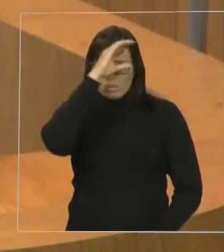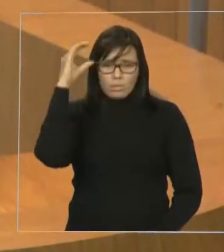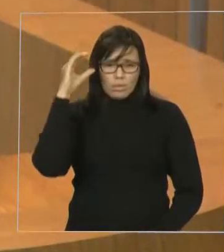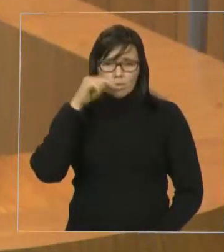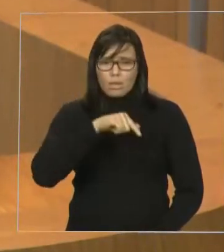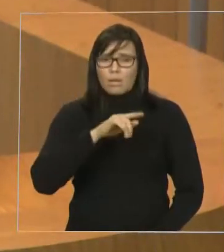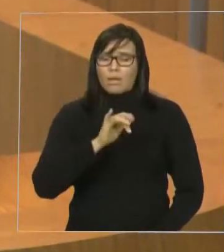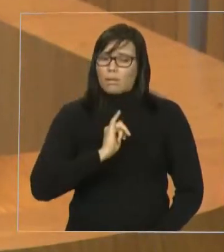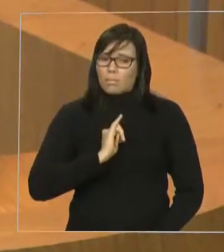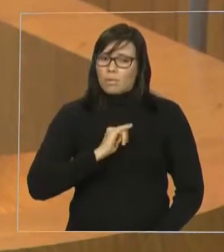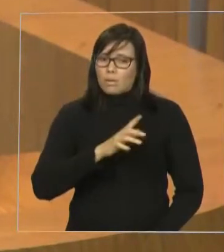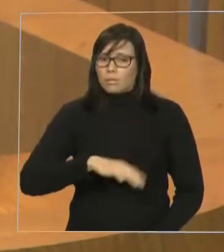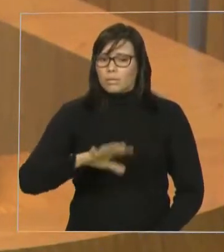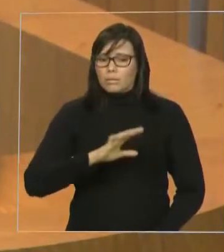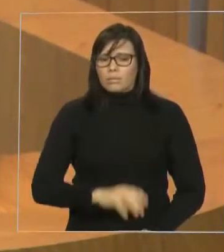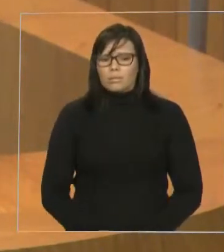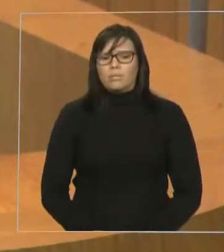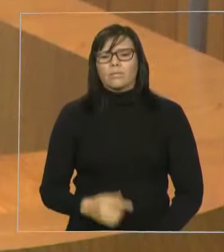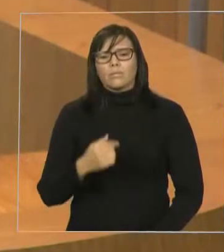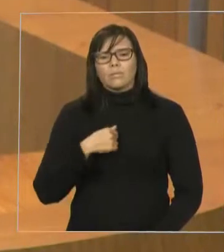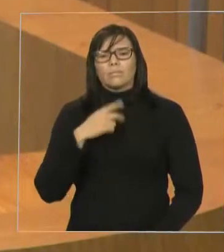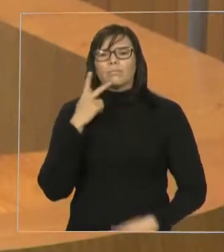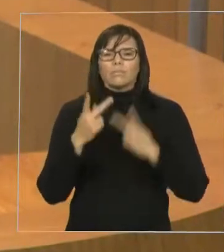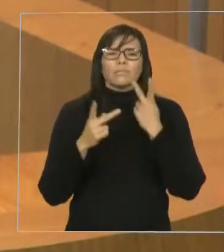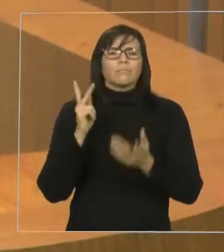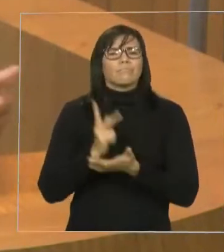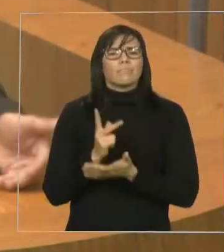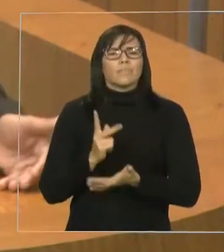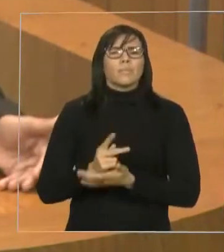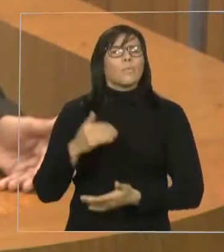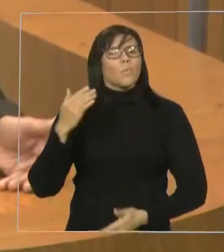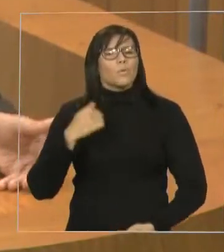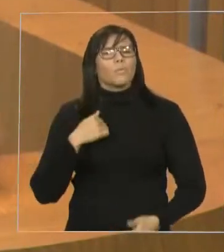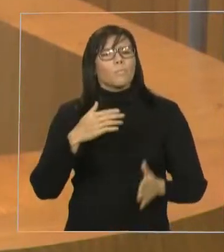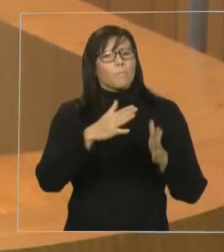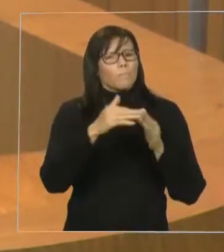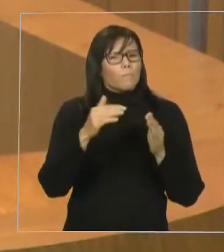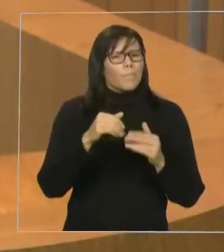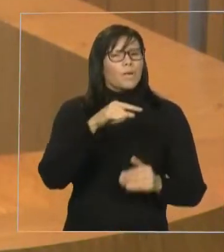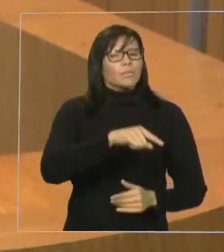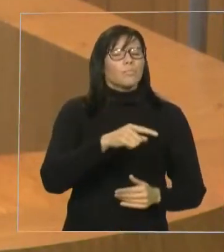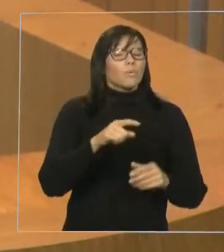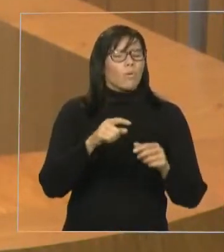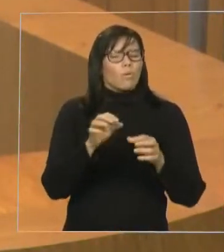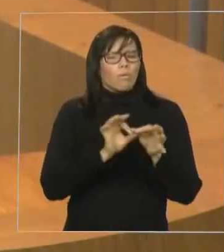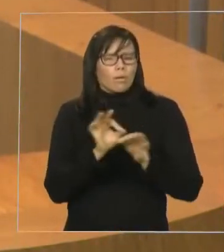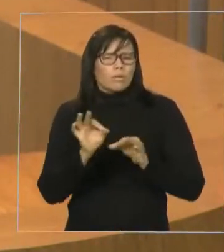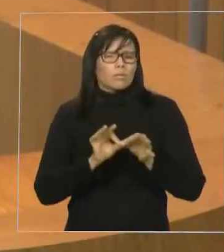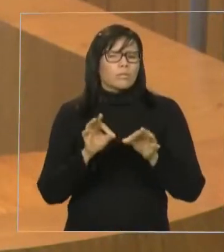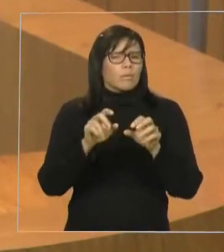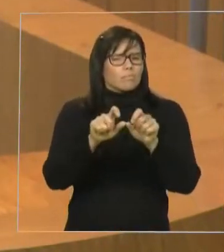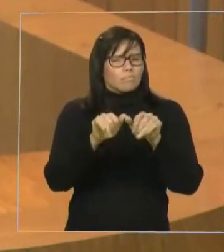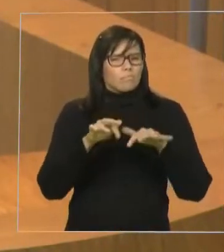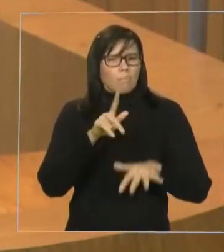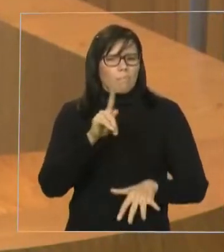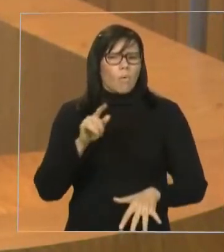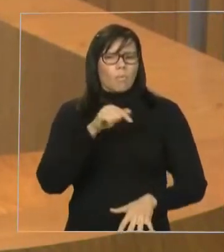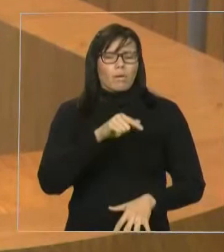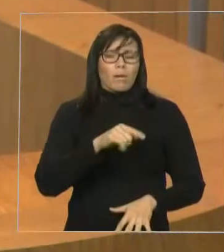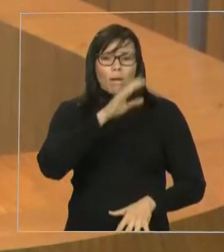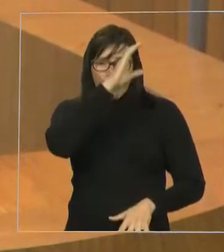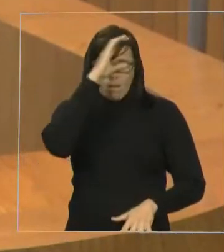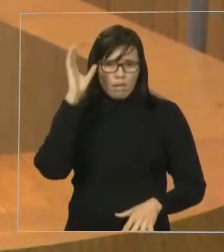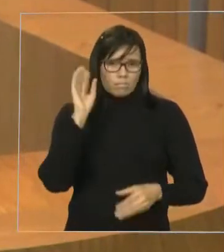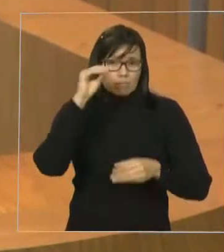o espaço da Câmara Municipal, a exemplo da audiência pública realizada na última segunda-feira, todas as vezes